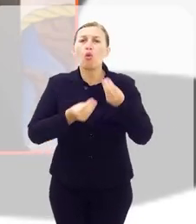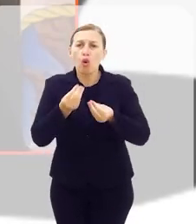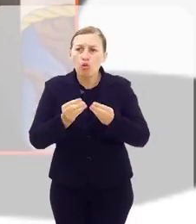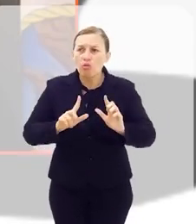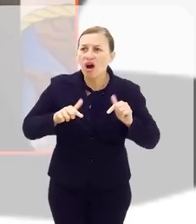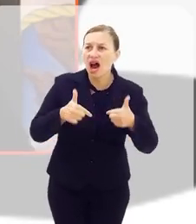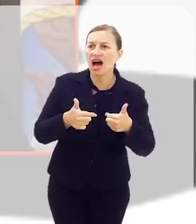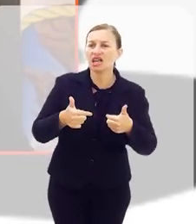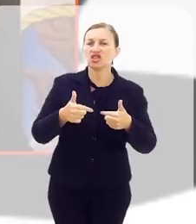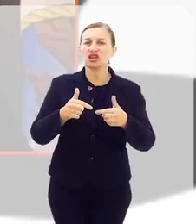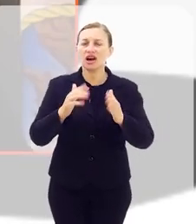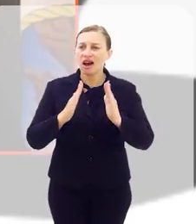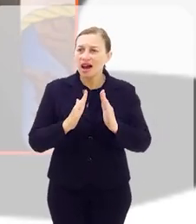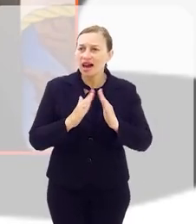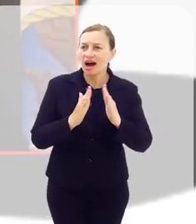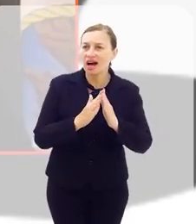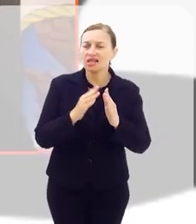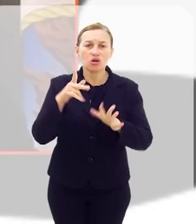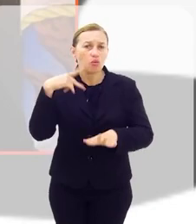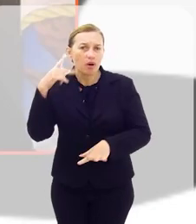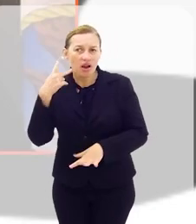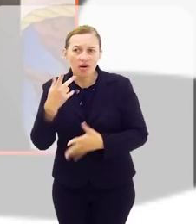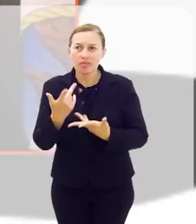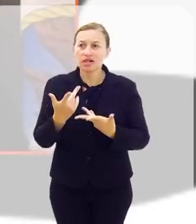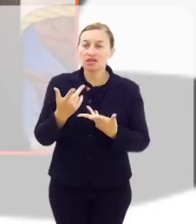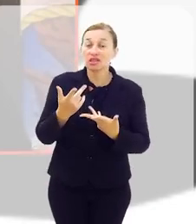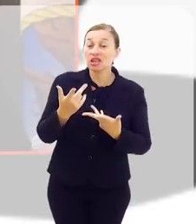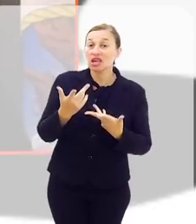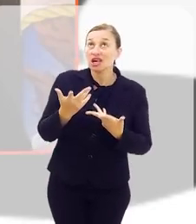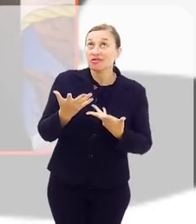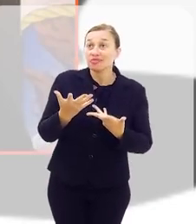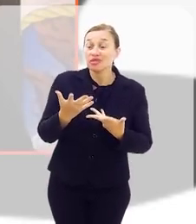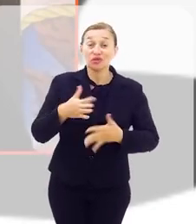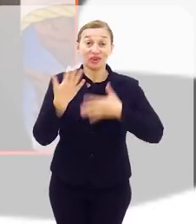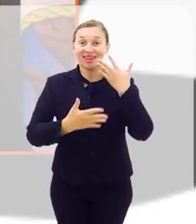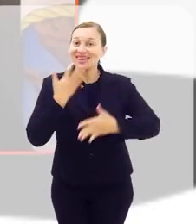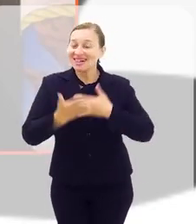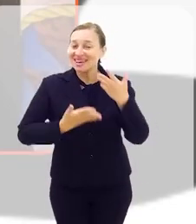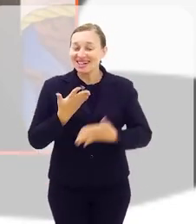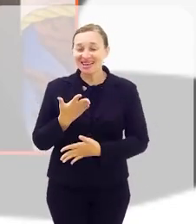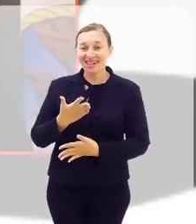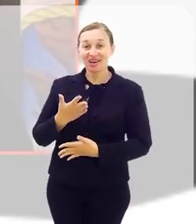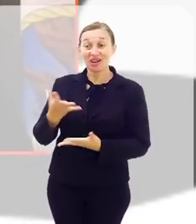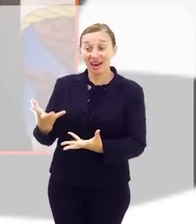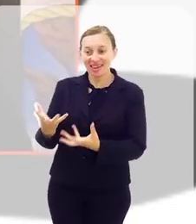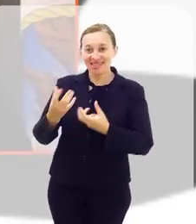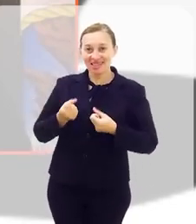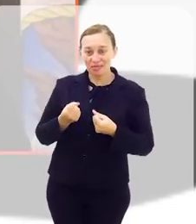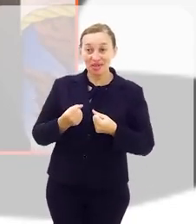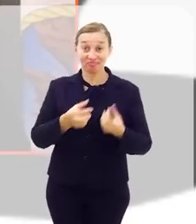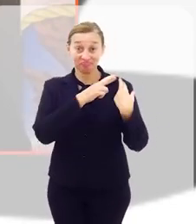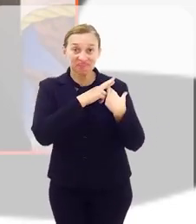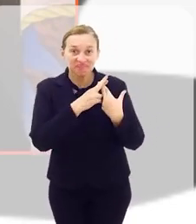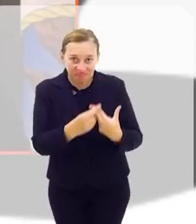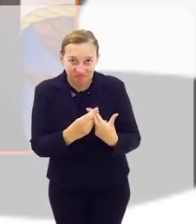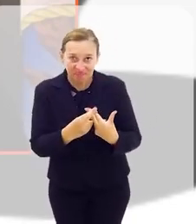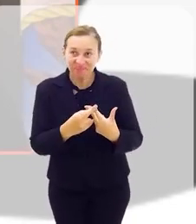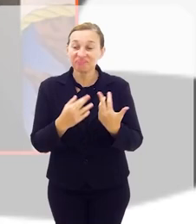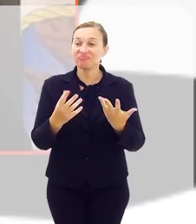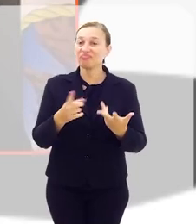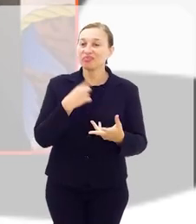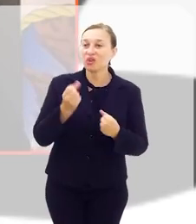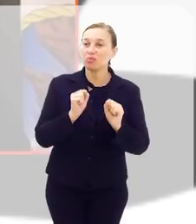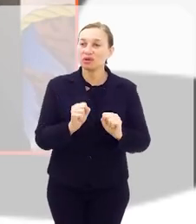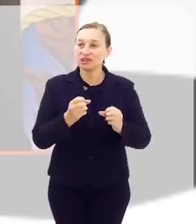a casa, como funciona o parlamento. E isso foi de grande alegria da minha parte em receber essa responsabilidade